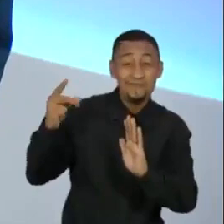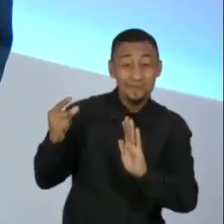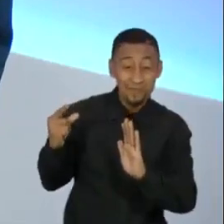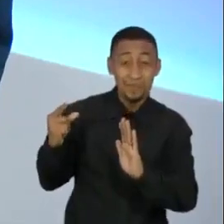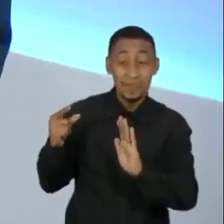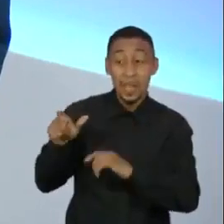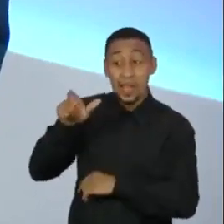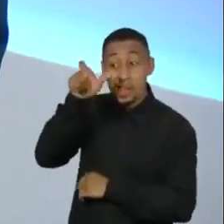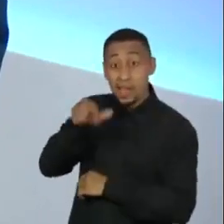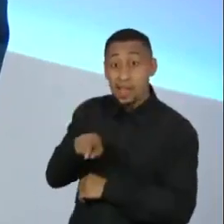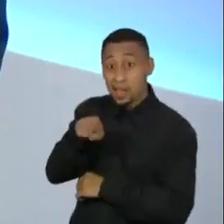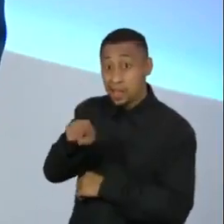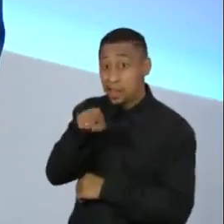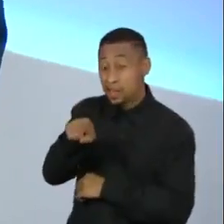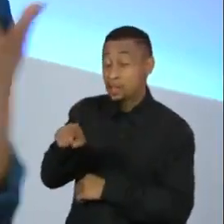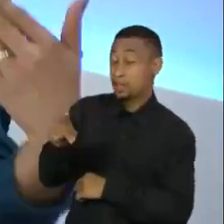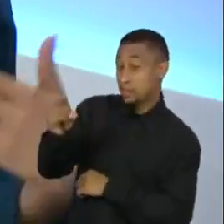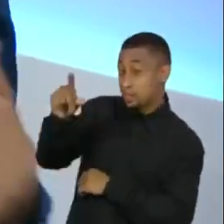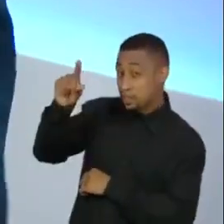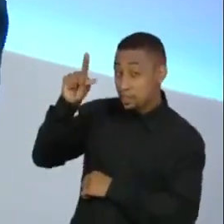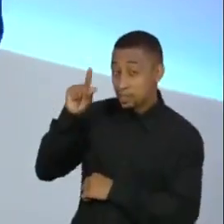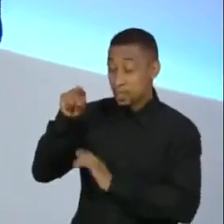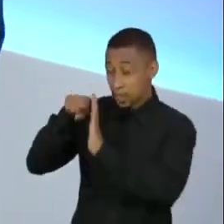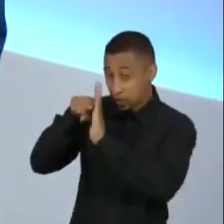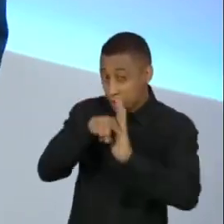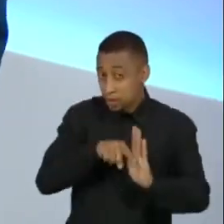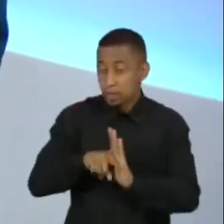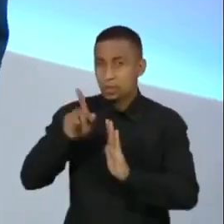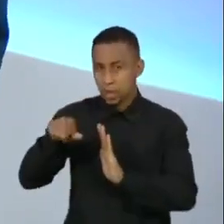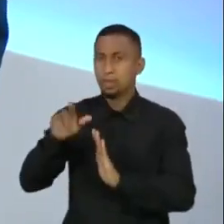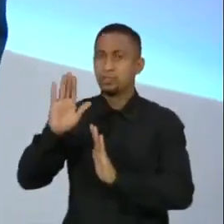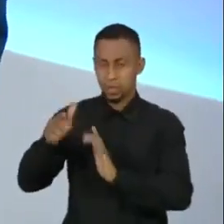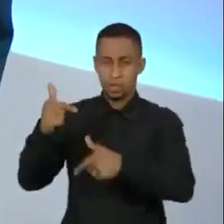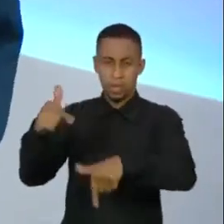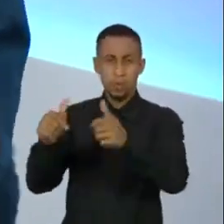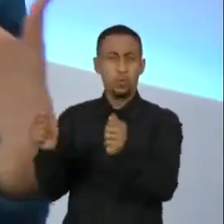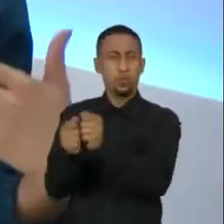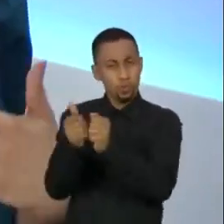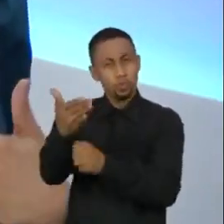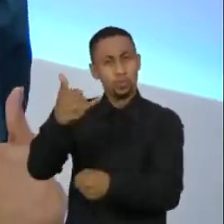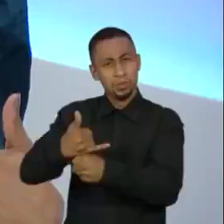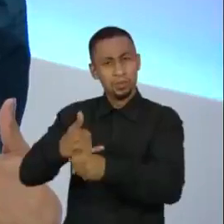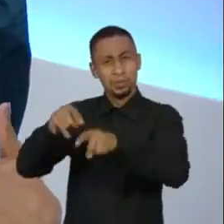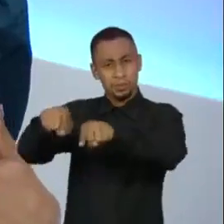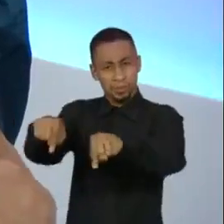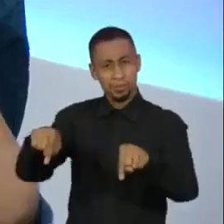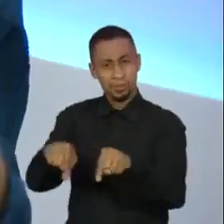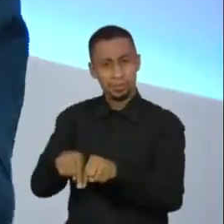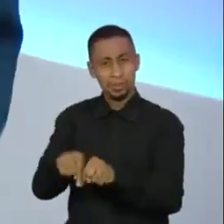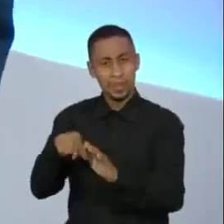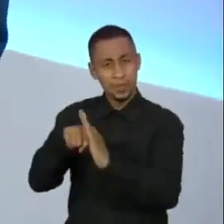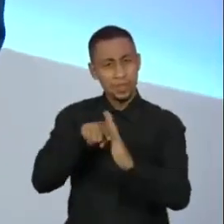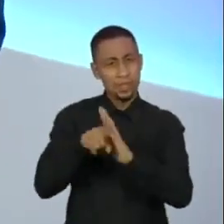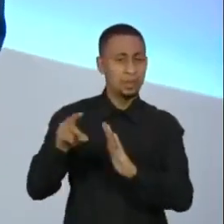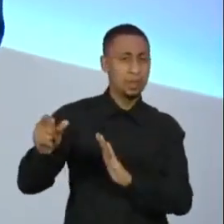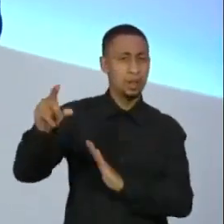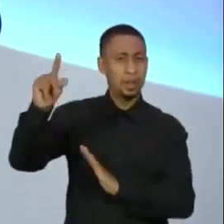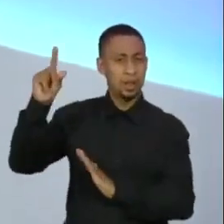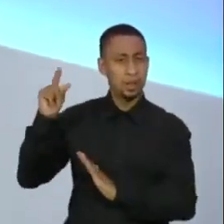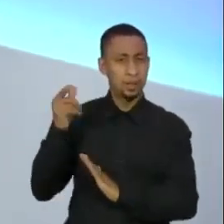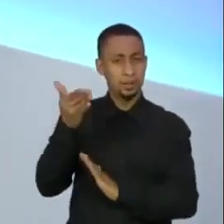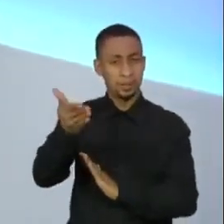não ele como superintendente. A indicação, ele já foi inclusive funcionário do seu gabinete. Falando em investigação antiga, que era